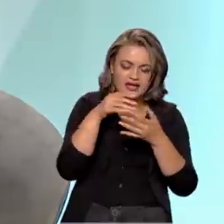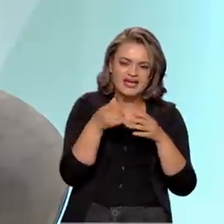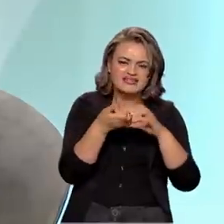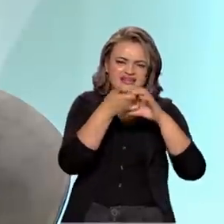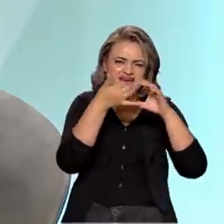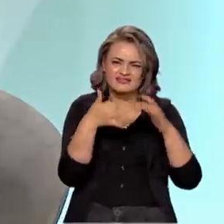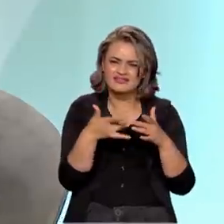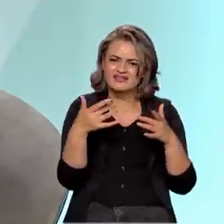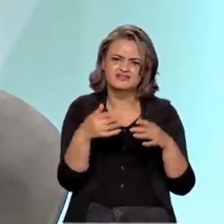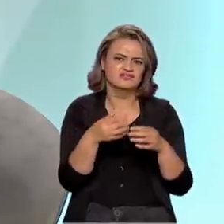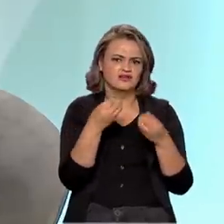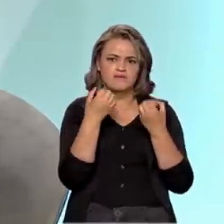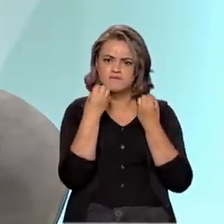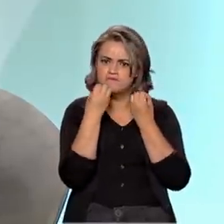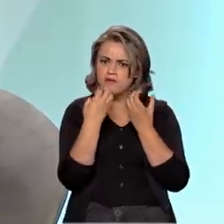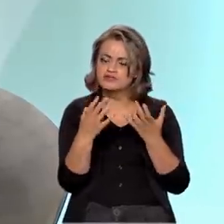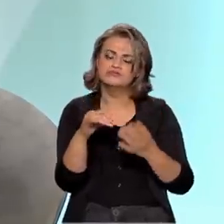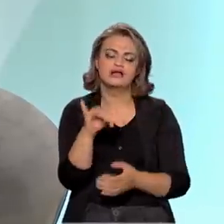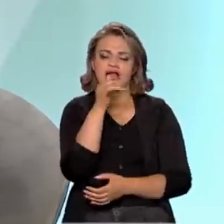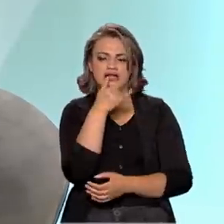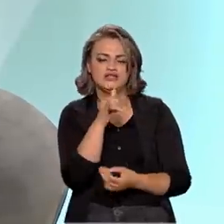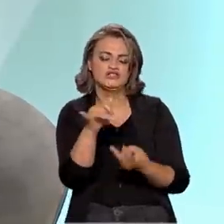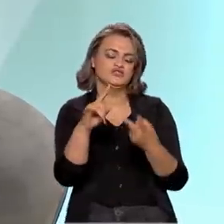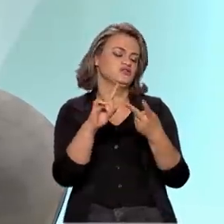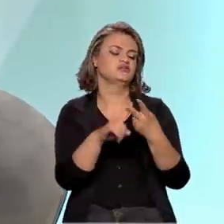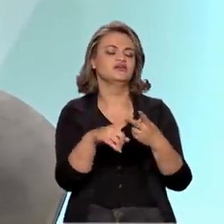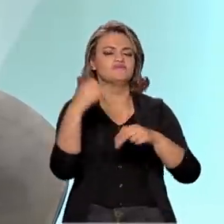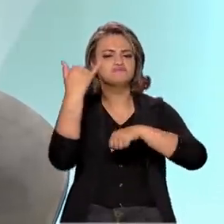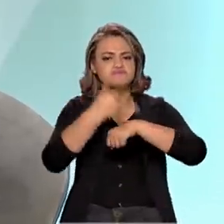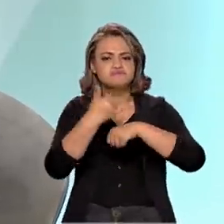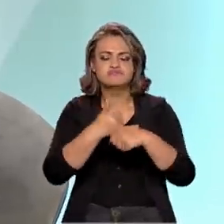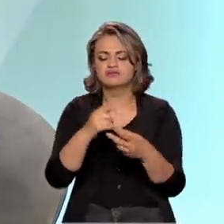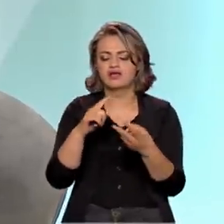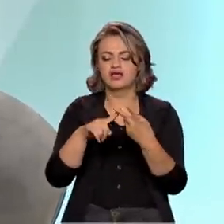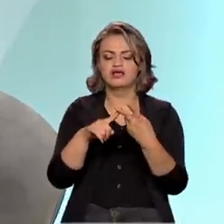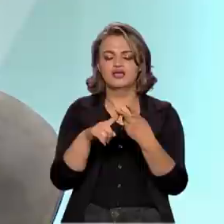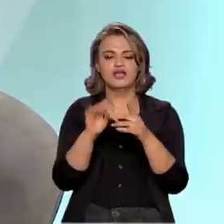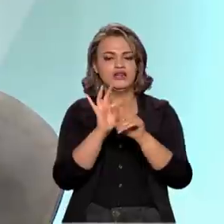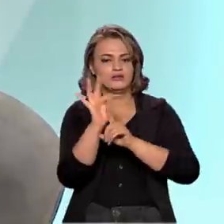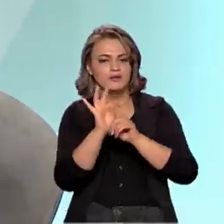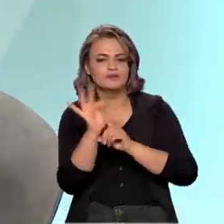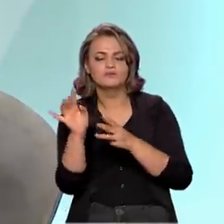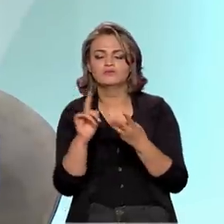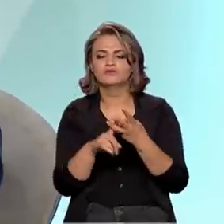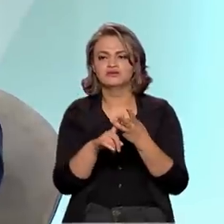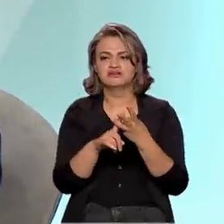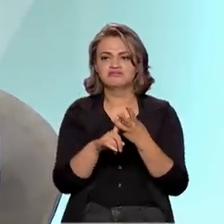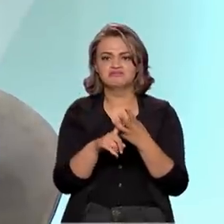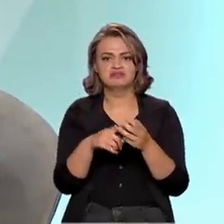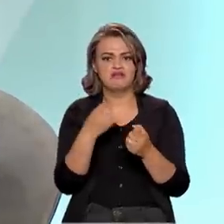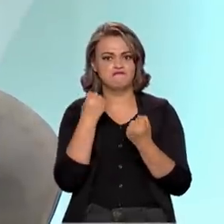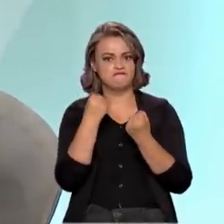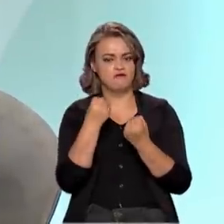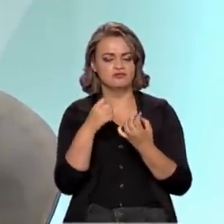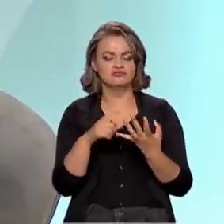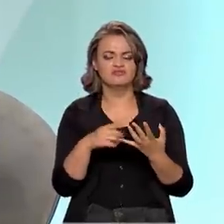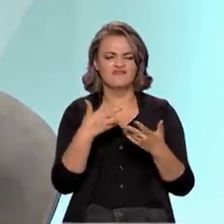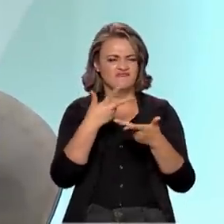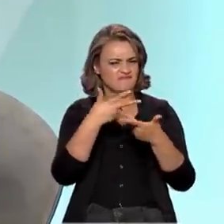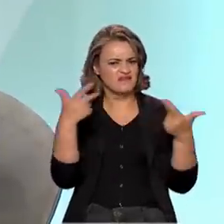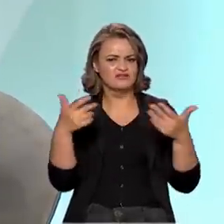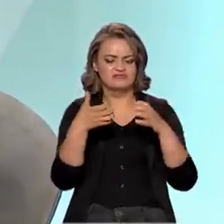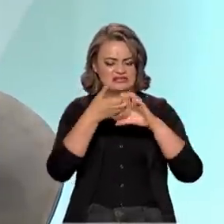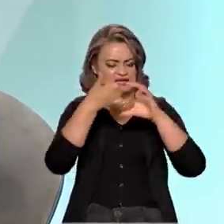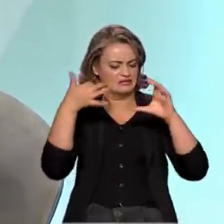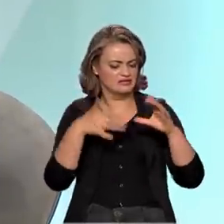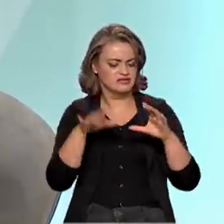condutividade elétrica, condutividade de temperatura também, resistência mecânica. Tem uma série de